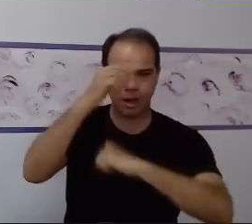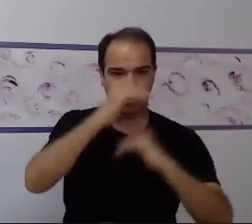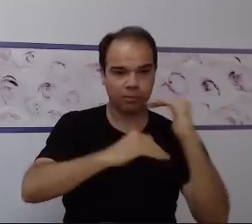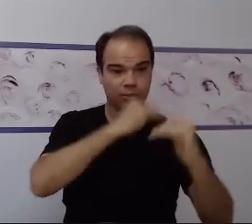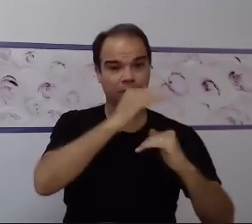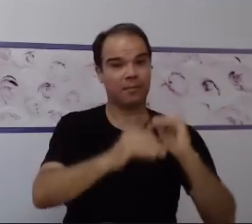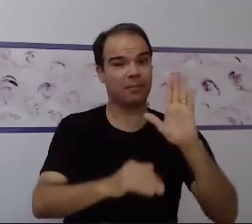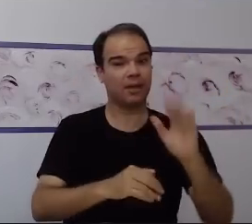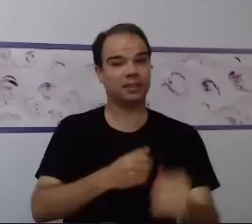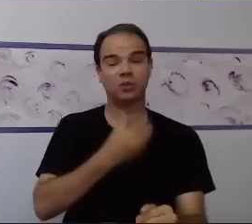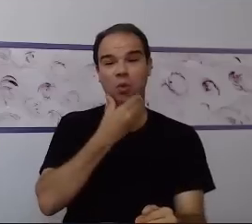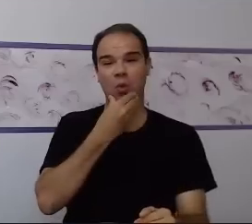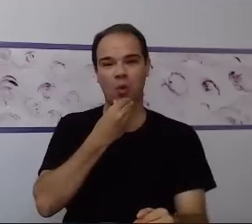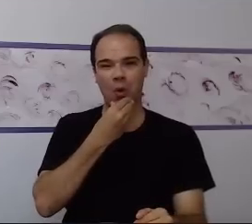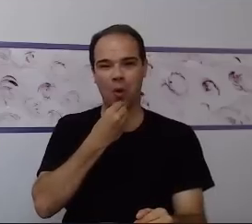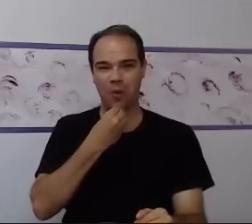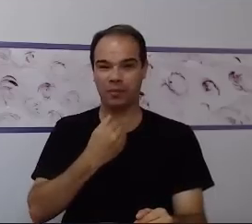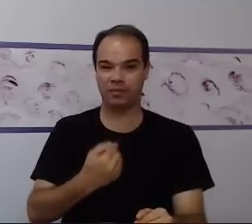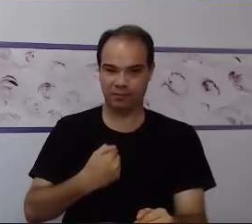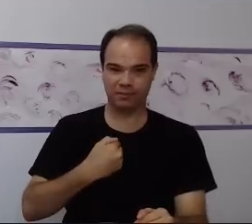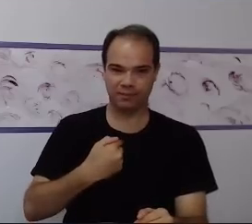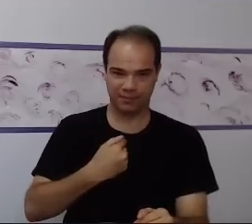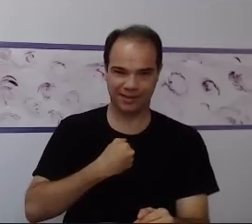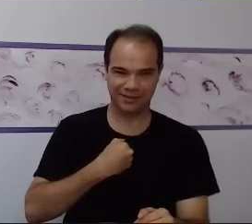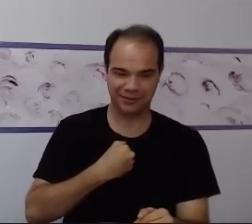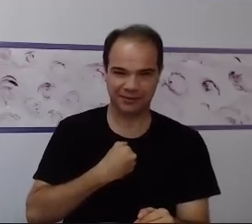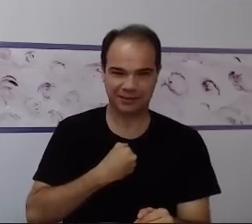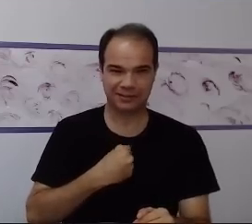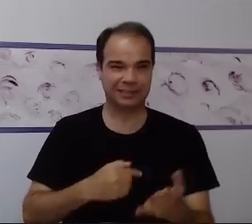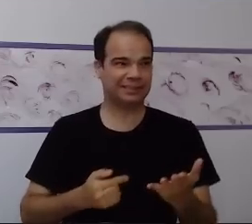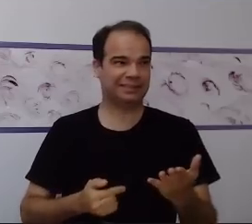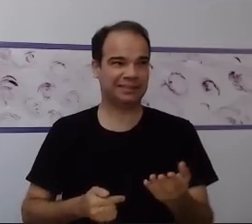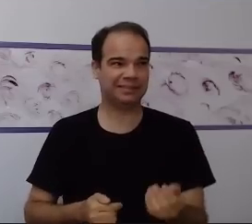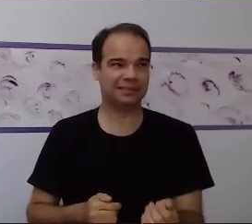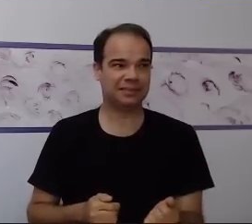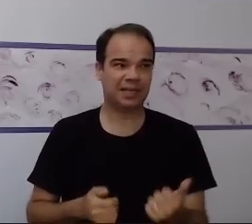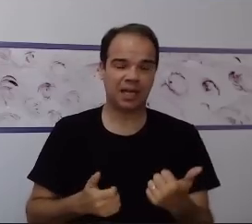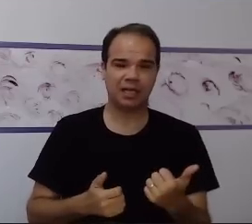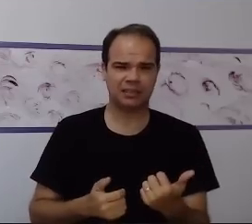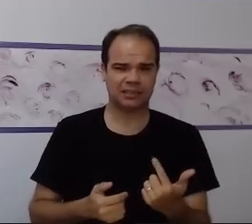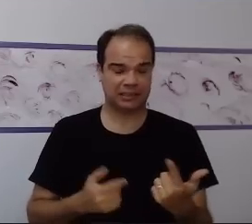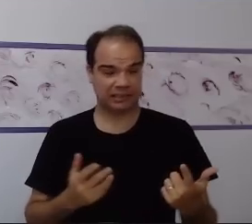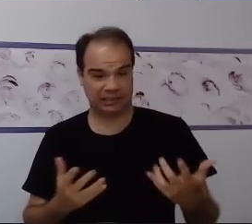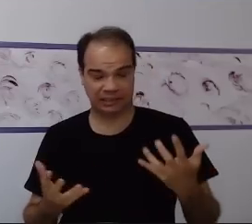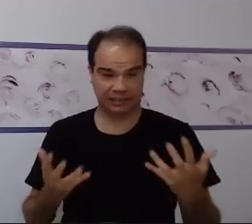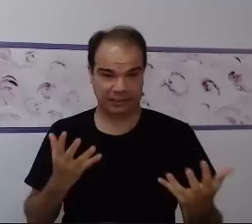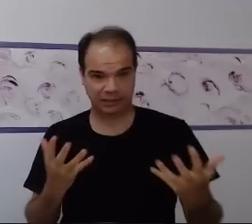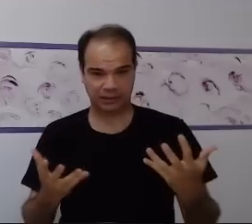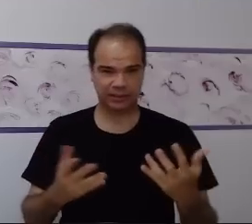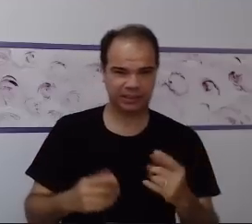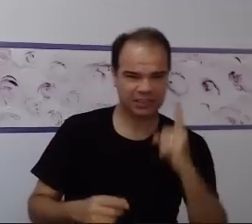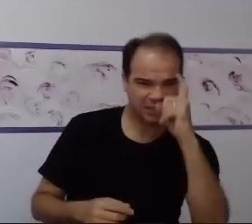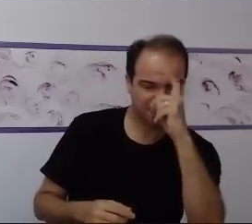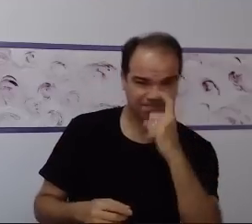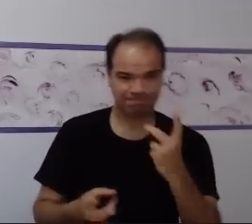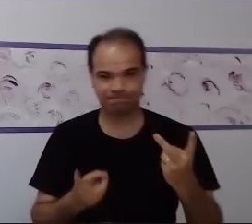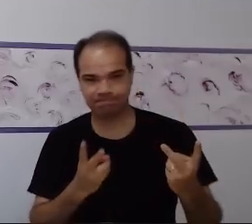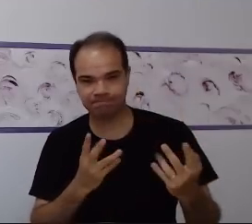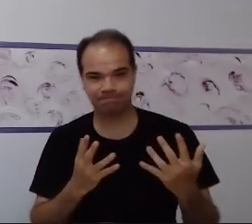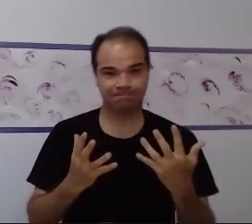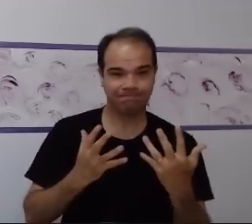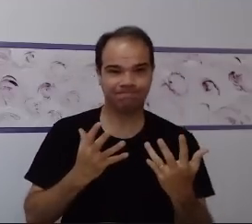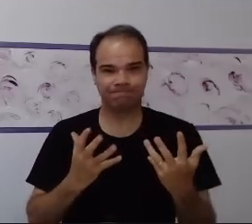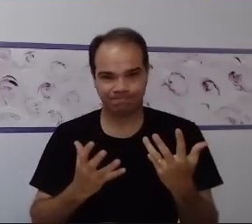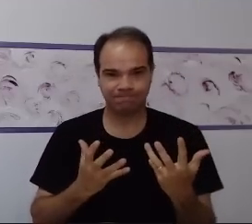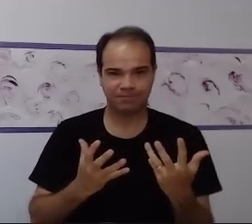Já eu, um pouquinho mais com essa minha... Com comprometimento. Com meu comprometimento. Como que vai ser essa avaliação? Como que vai ser